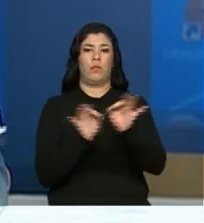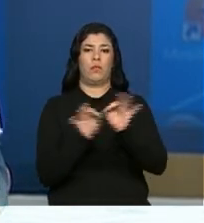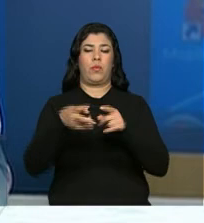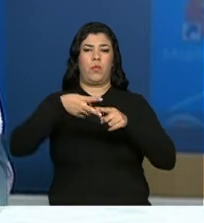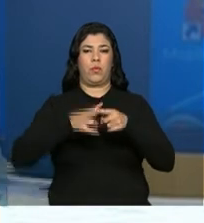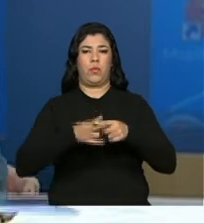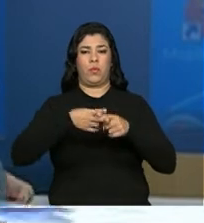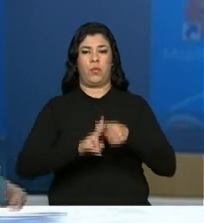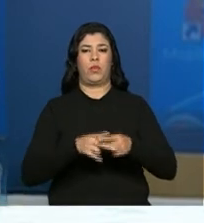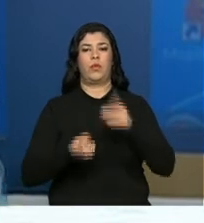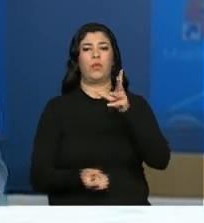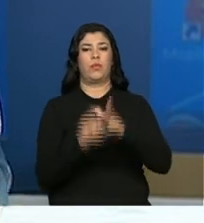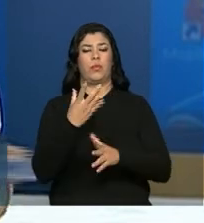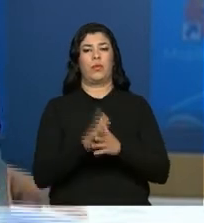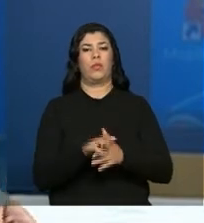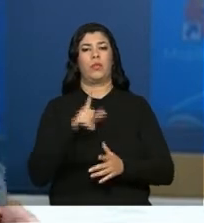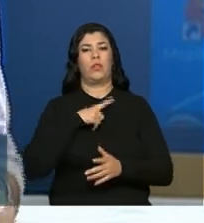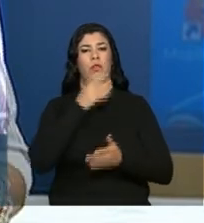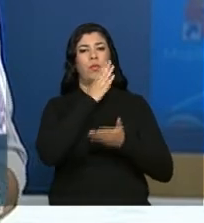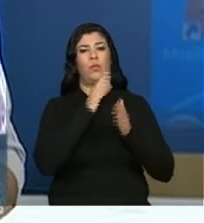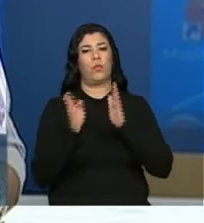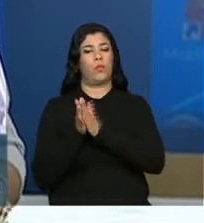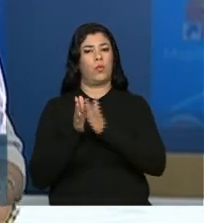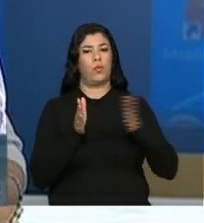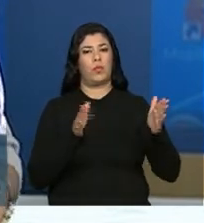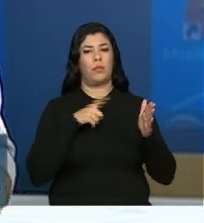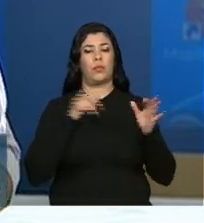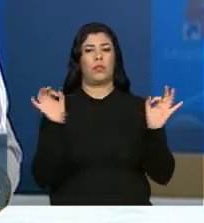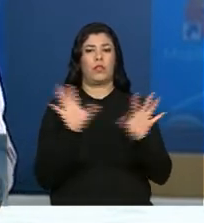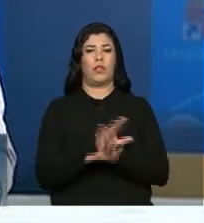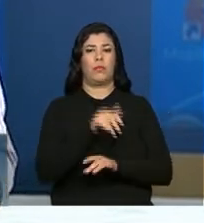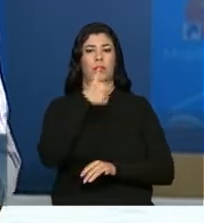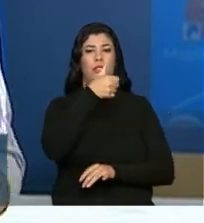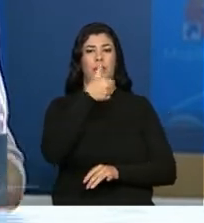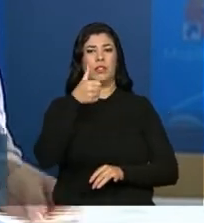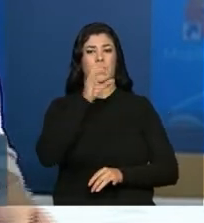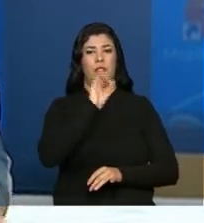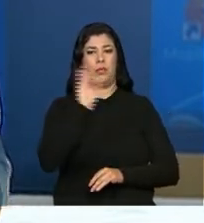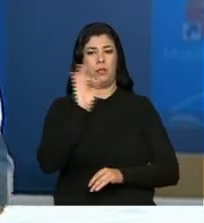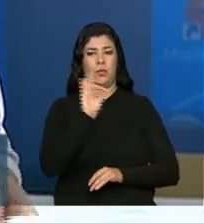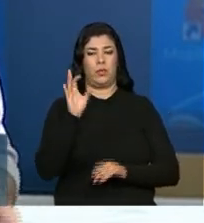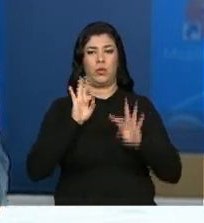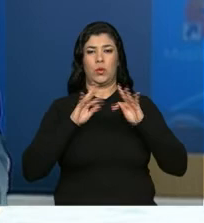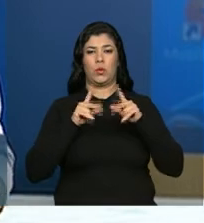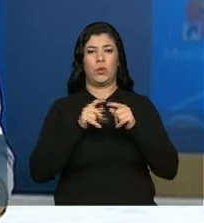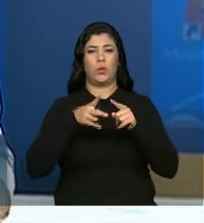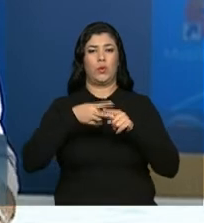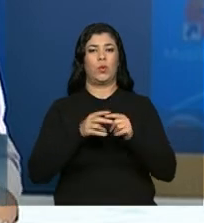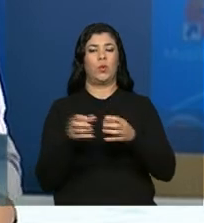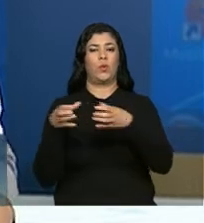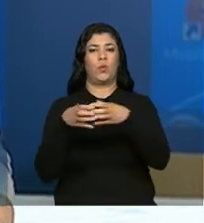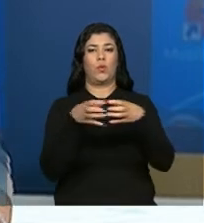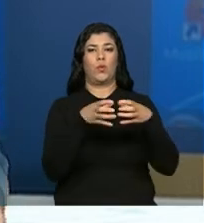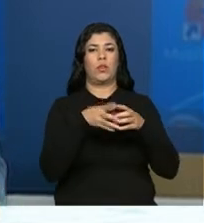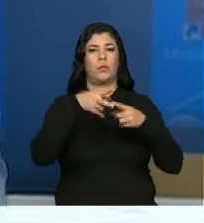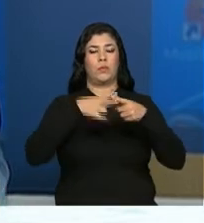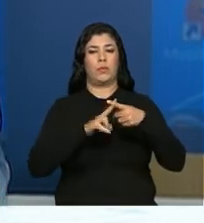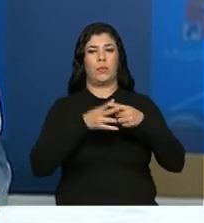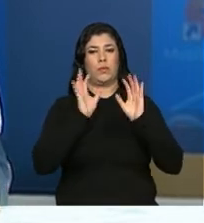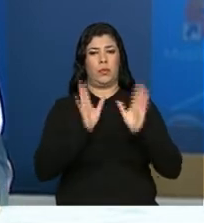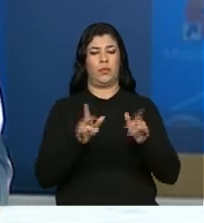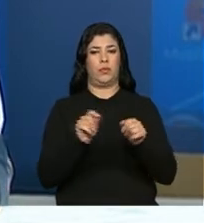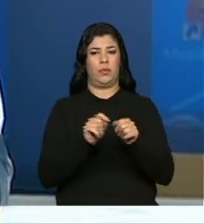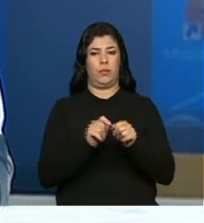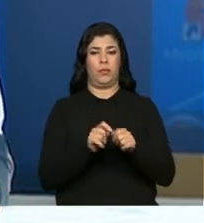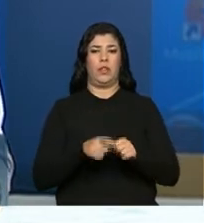peça defeituosa. Assim, o período do recall só termina quando 100% das peças defeituosas forem corrigidas. O